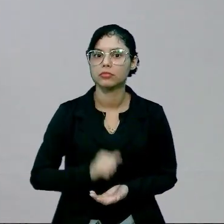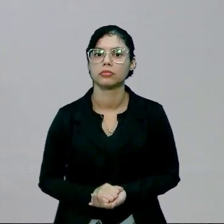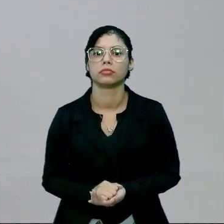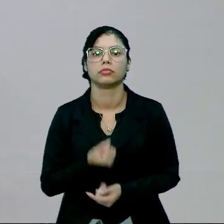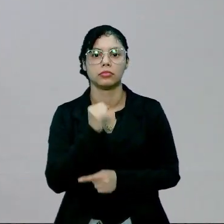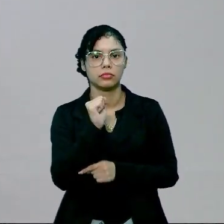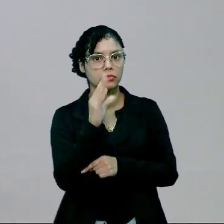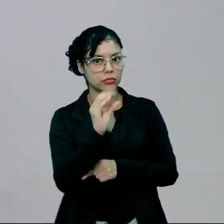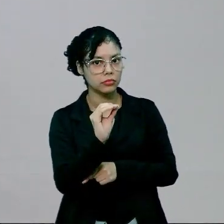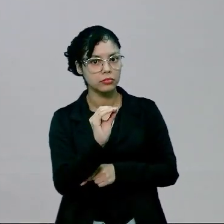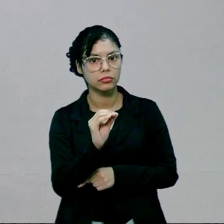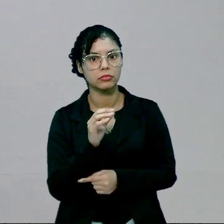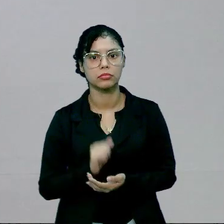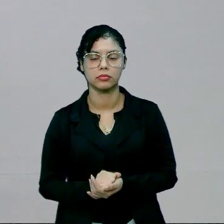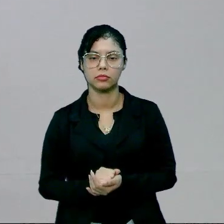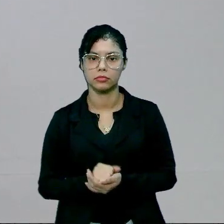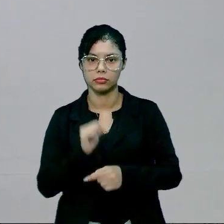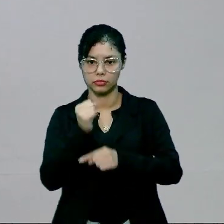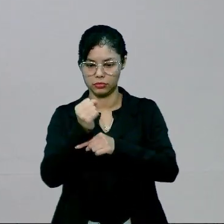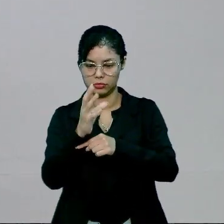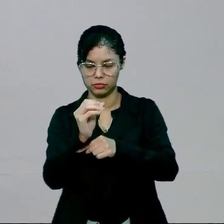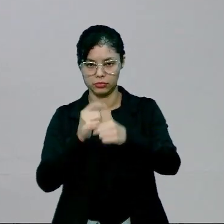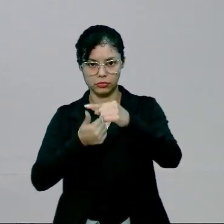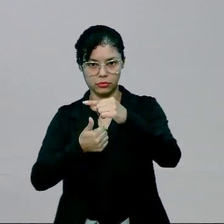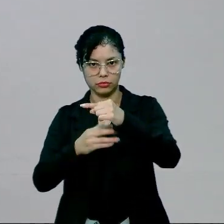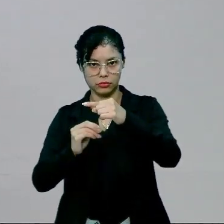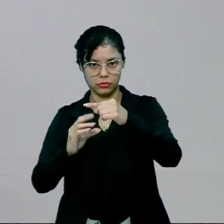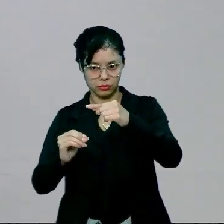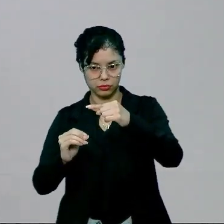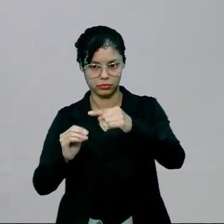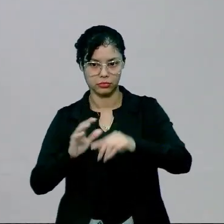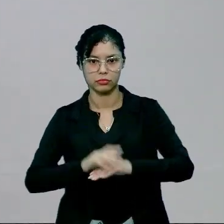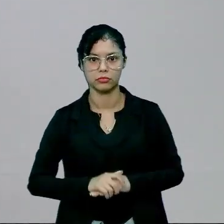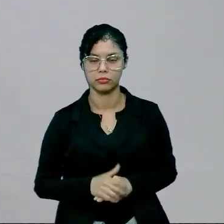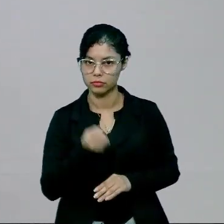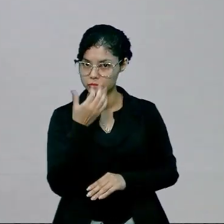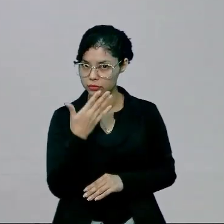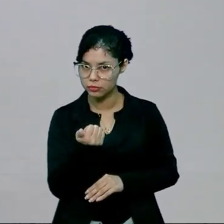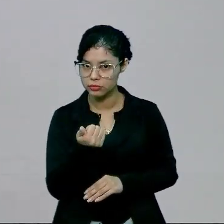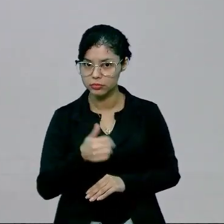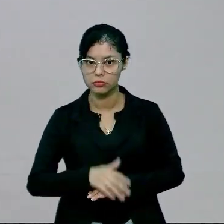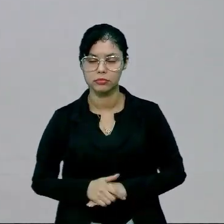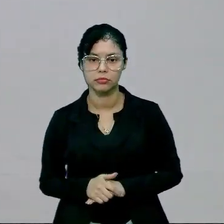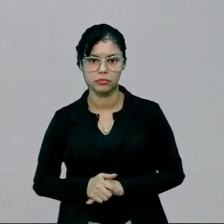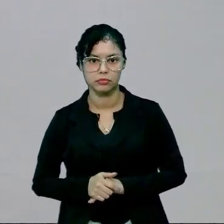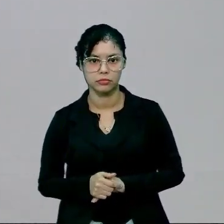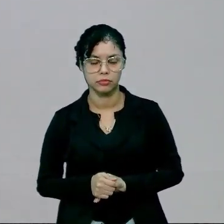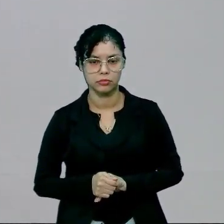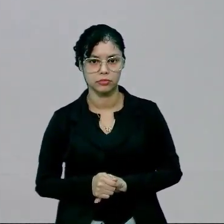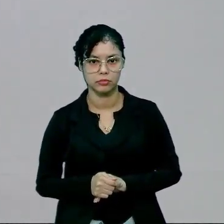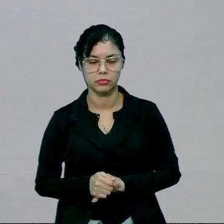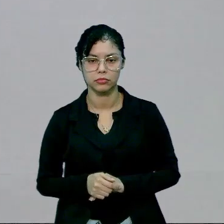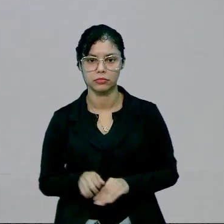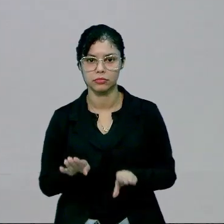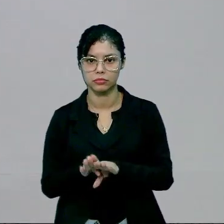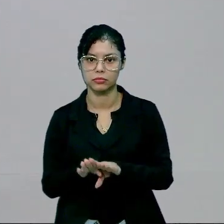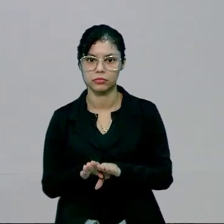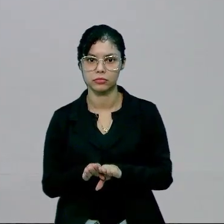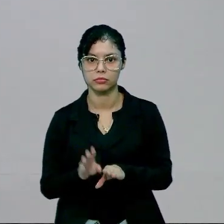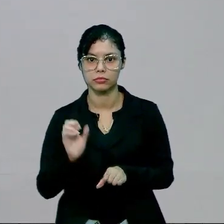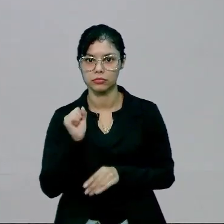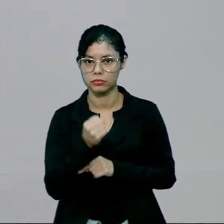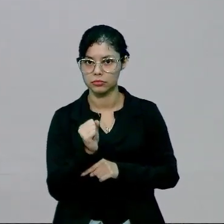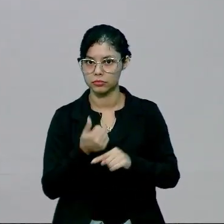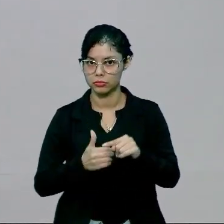Lembrando, 80% é 80 sobre 100, tudo bem? A gente elimina o zero, vai ficar